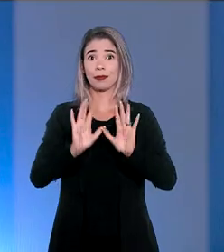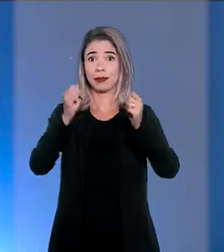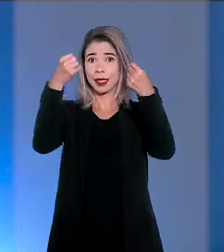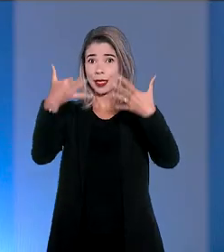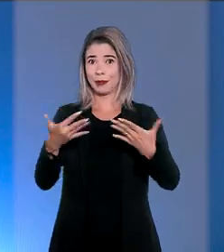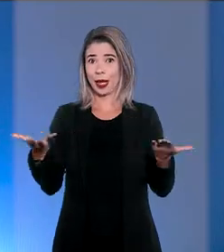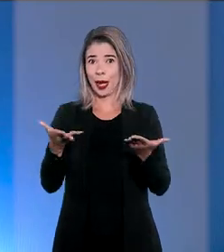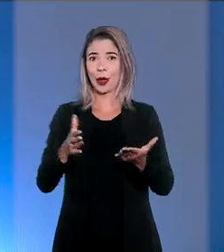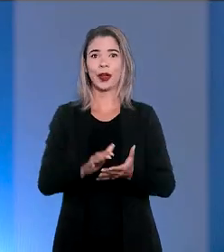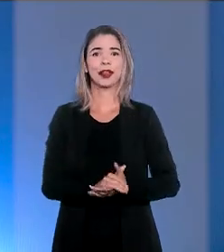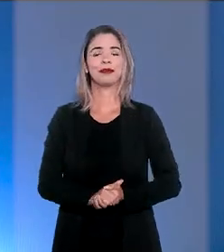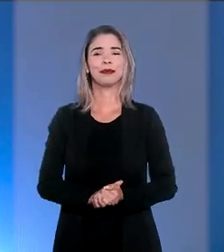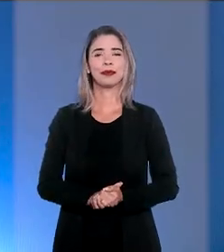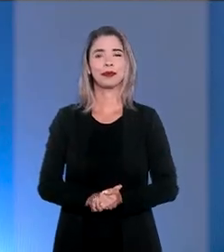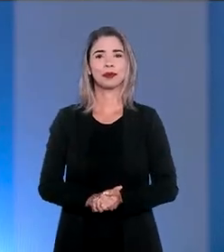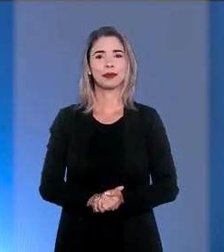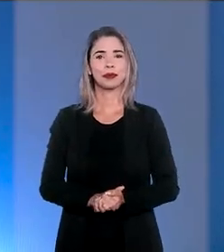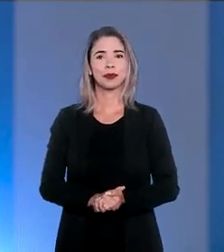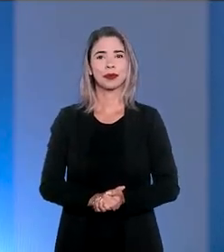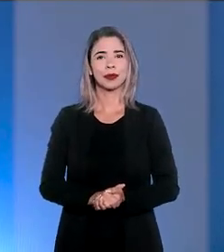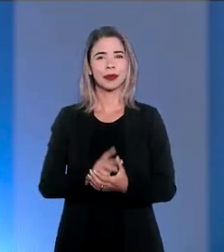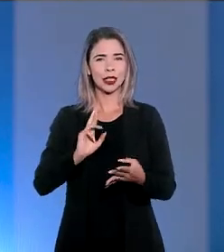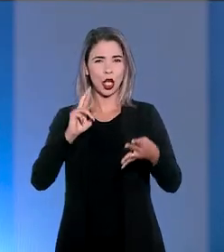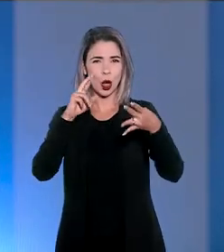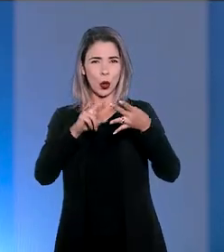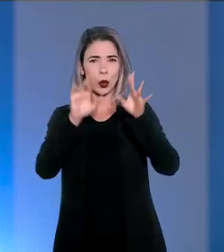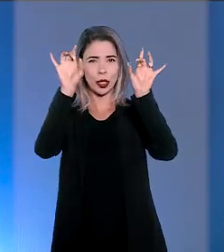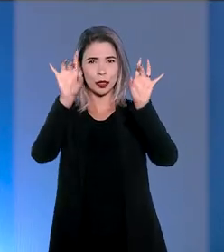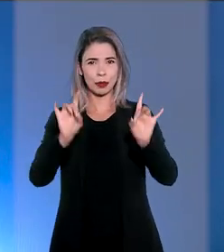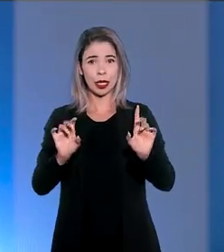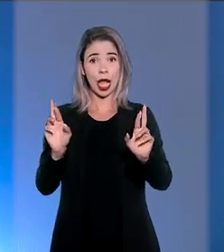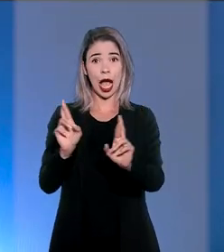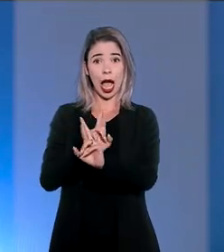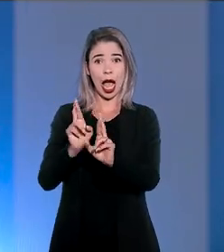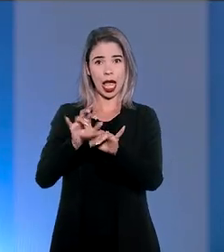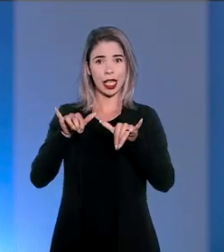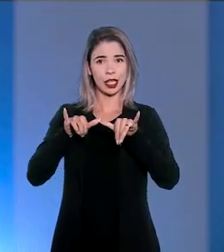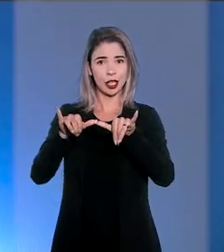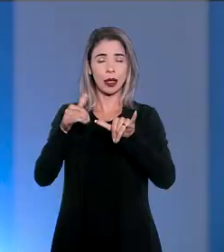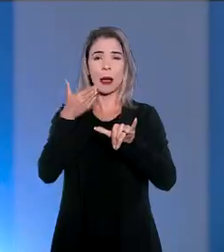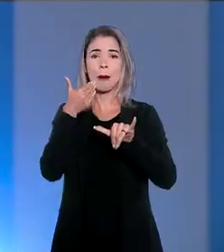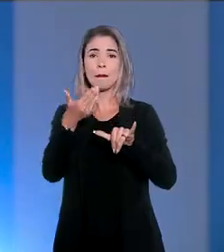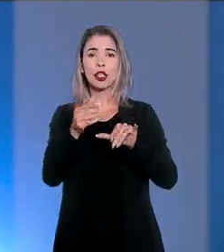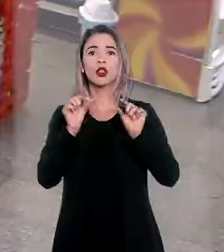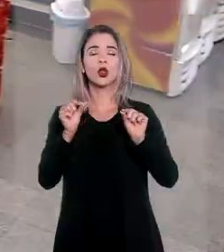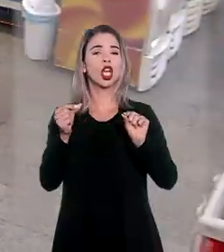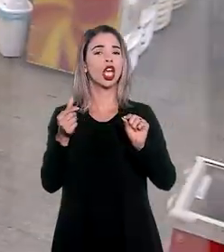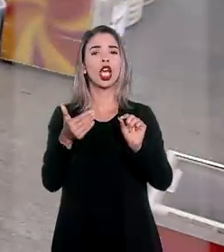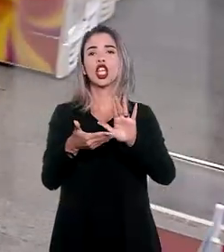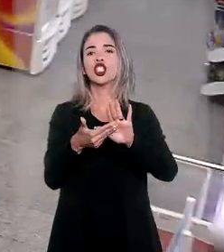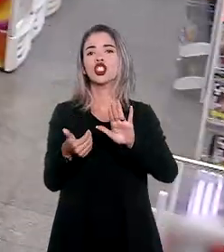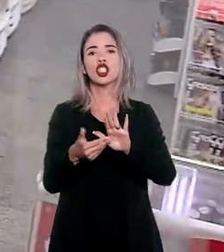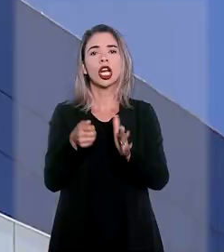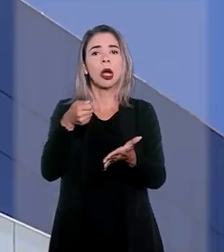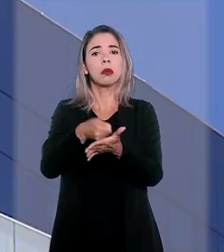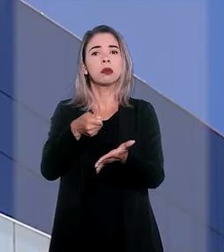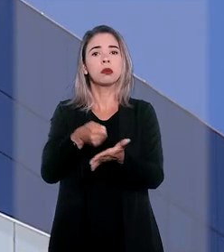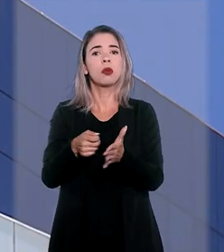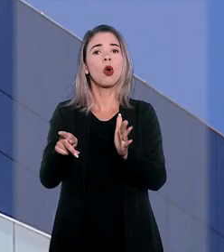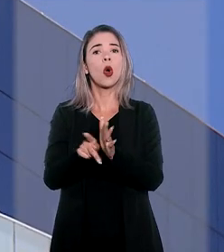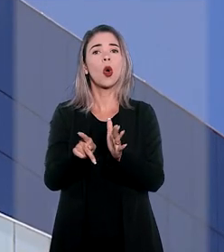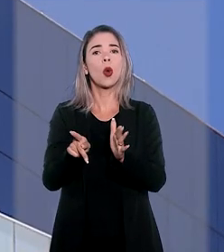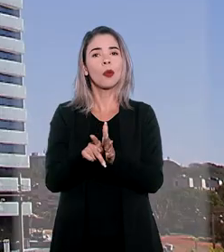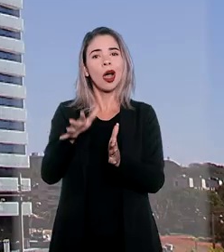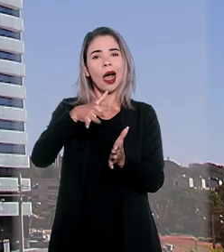Porfírio tem os detalhes. No Recurso Especial, a rede de supermercados pediu para afastar cobrança feita pela